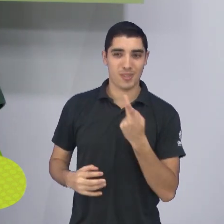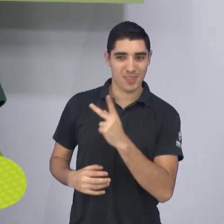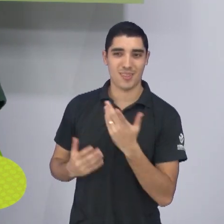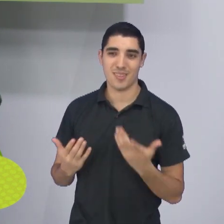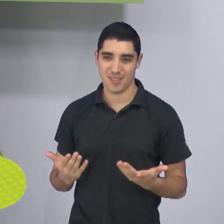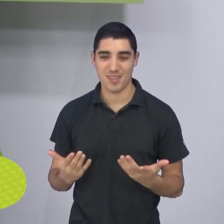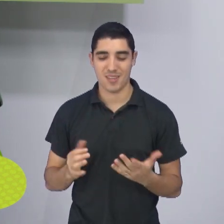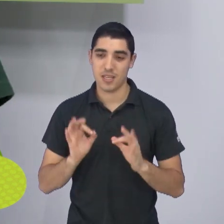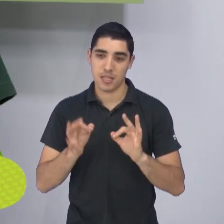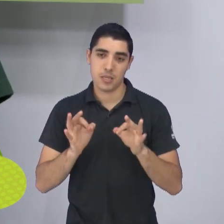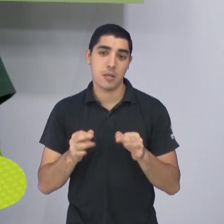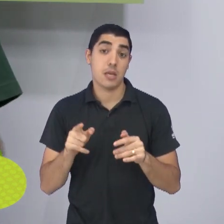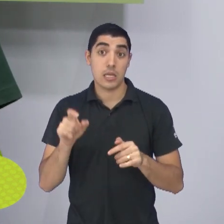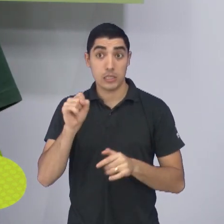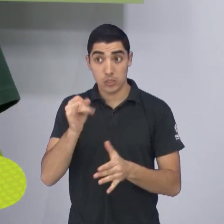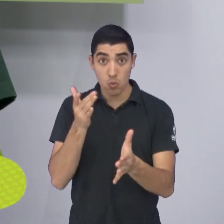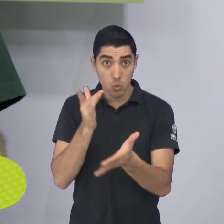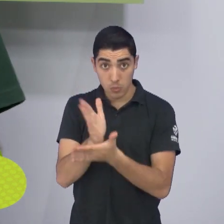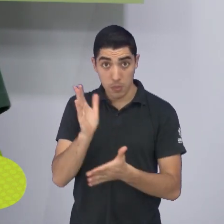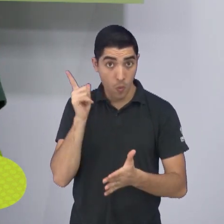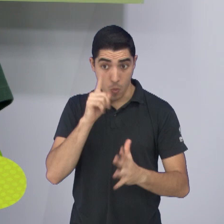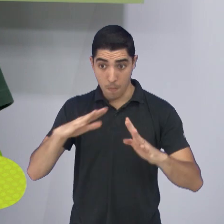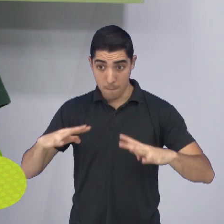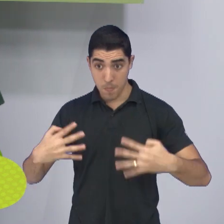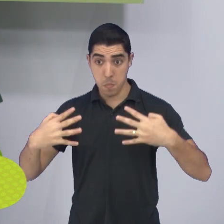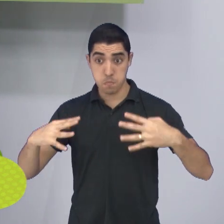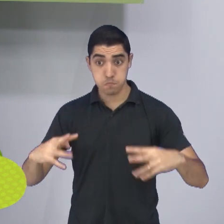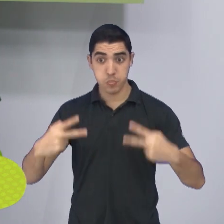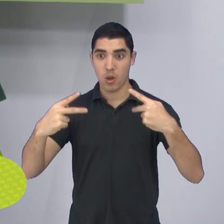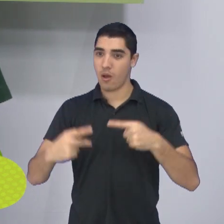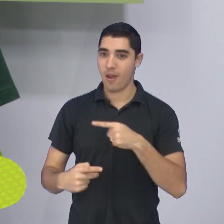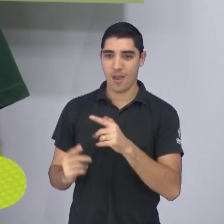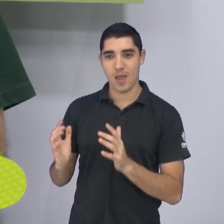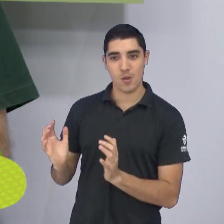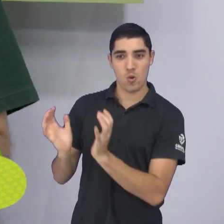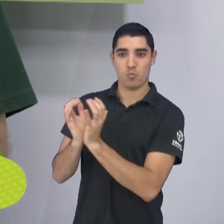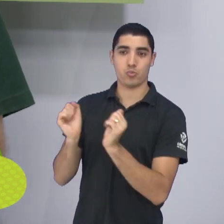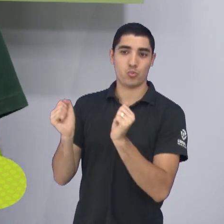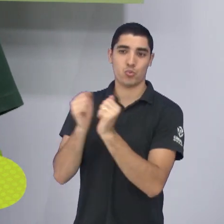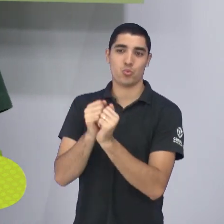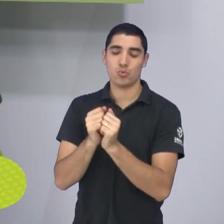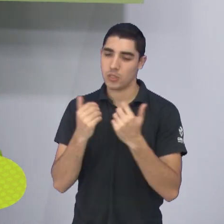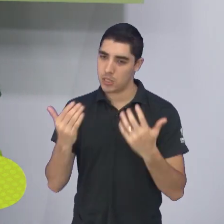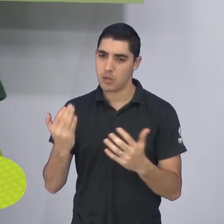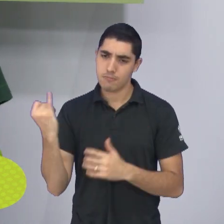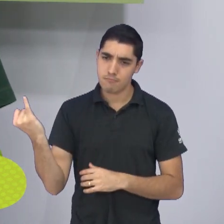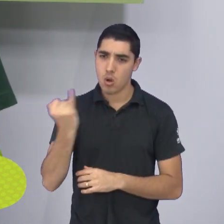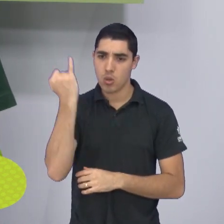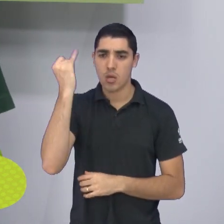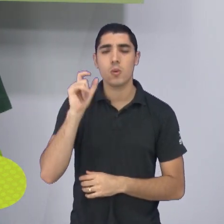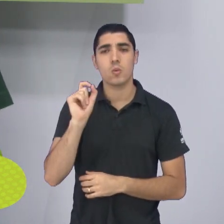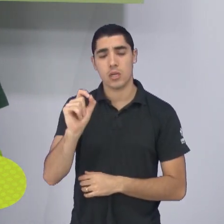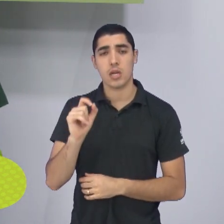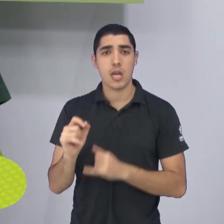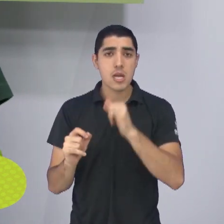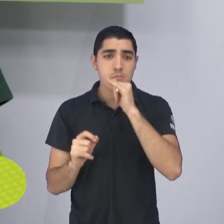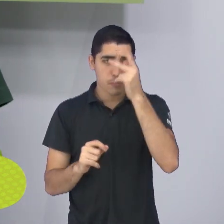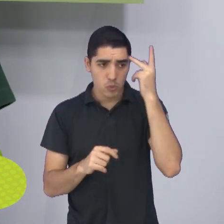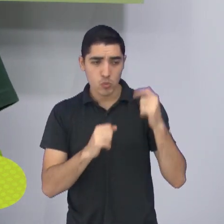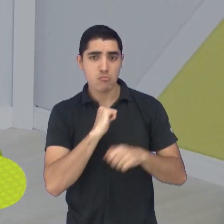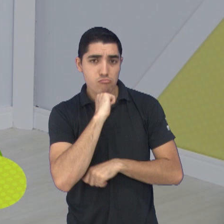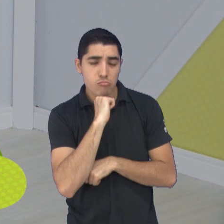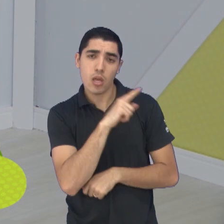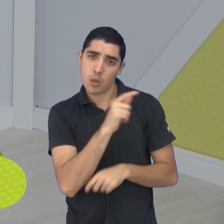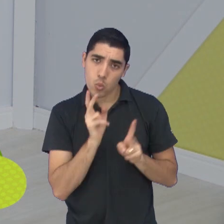consiga conseguir seu acesso, ele também estaria nesse bolo também, né? Então, é importante o jogador que está de fora, torcer para os companheiros que estão